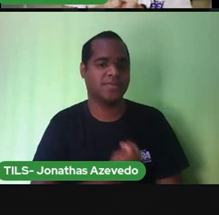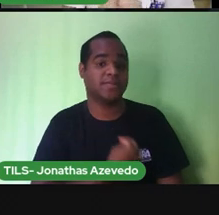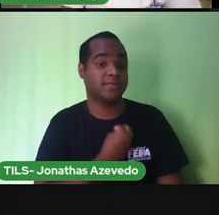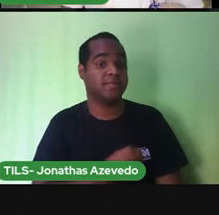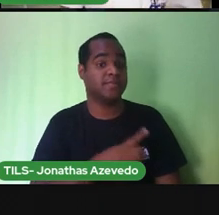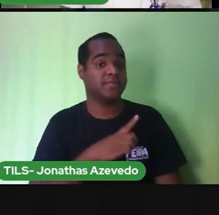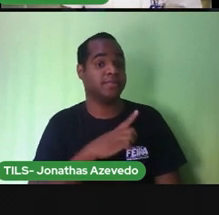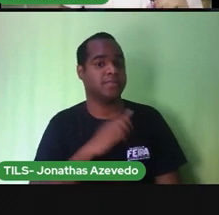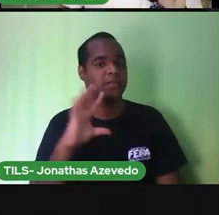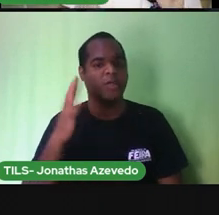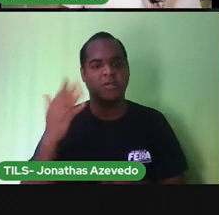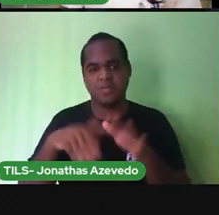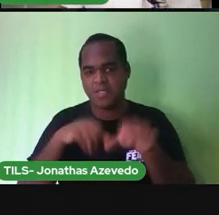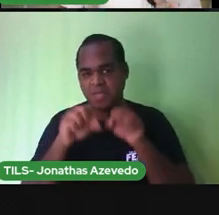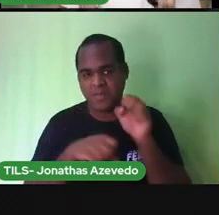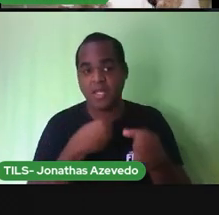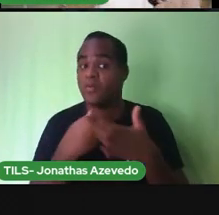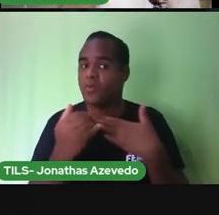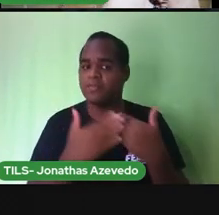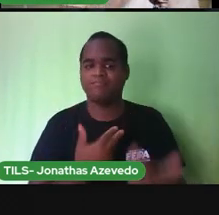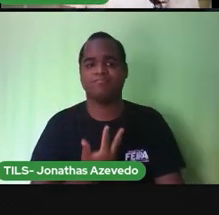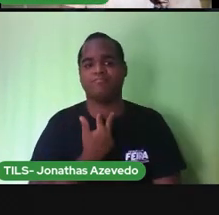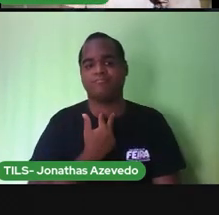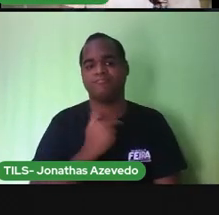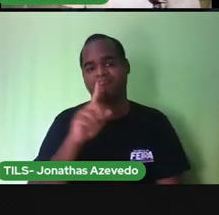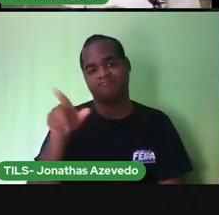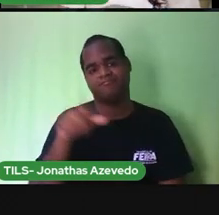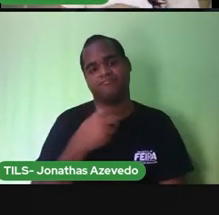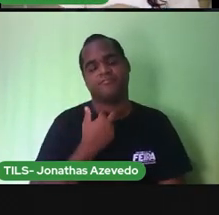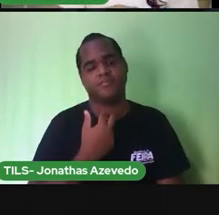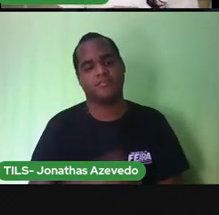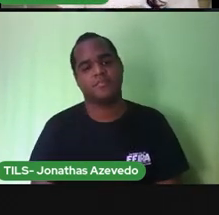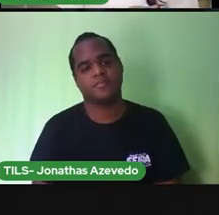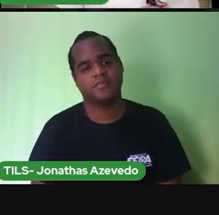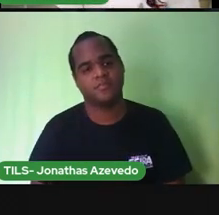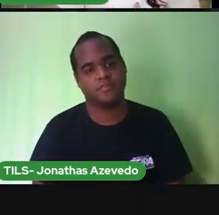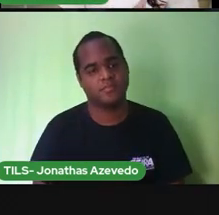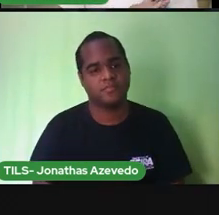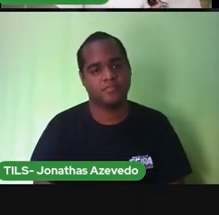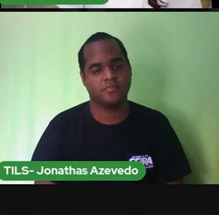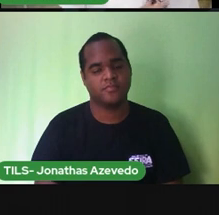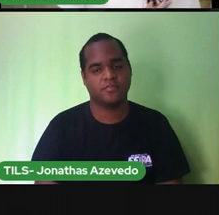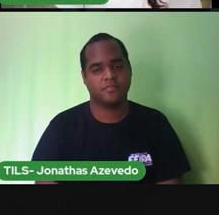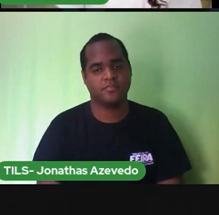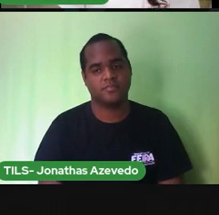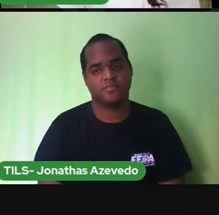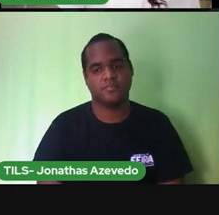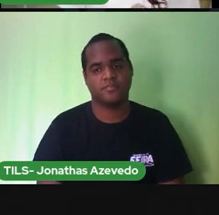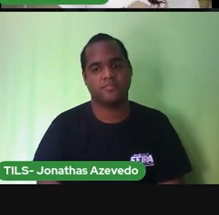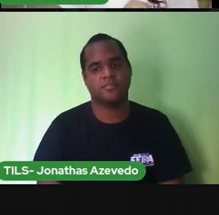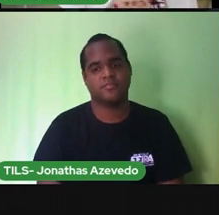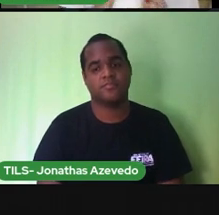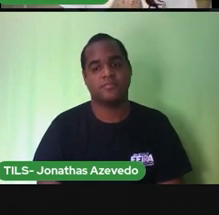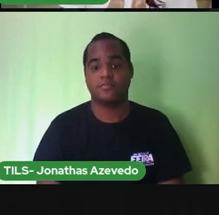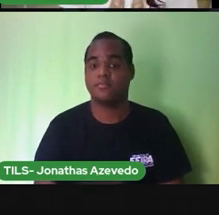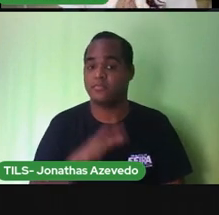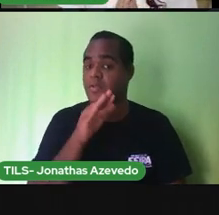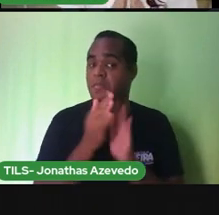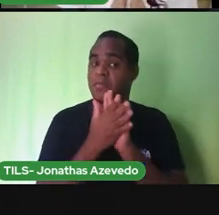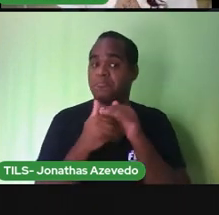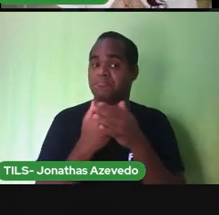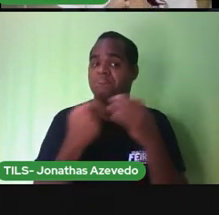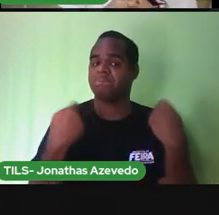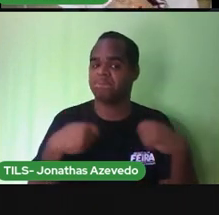coisa. Então, as mãos precisam sempre estar higienizadas e